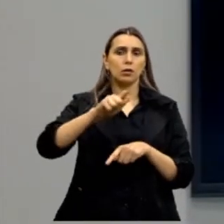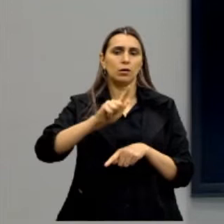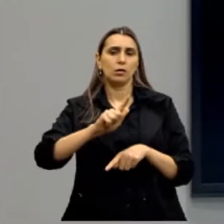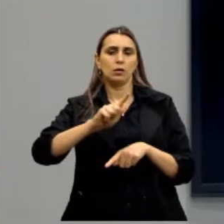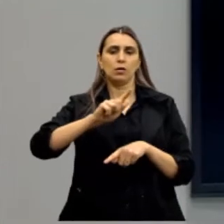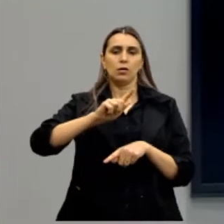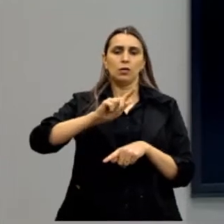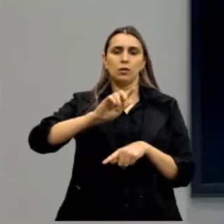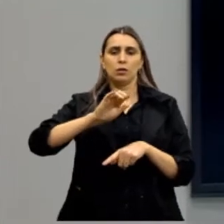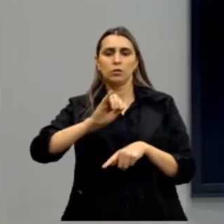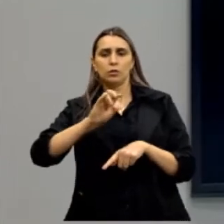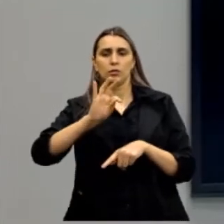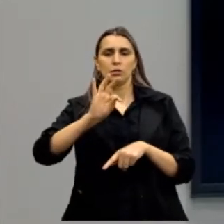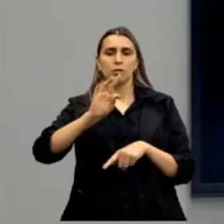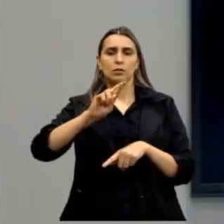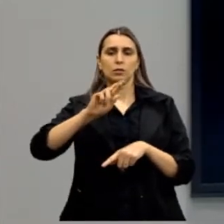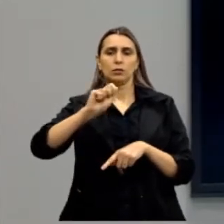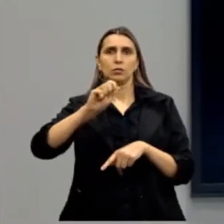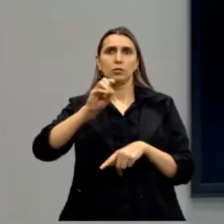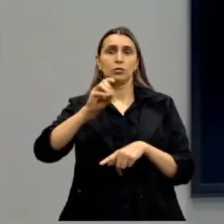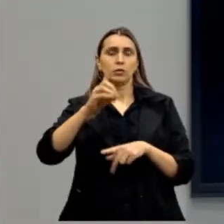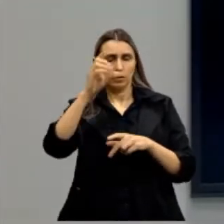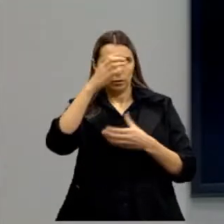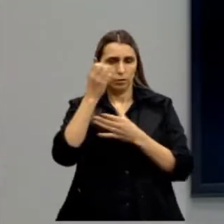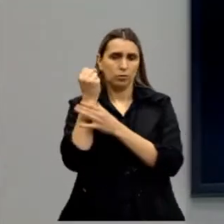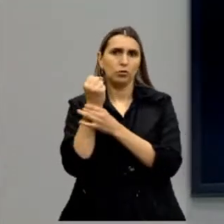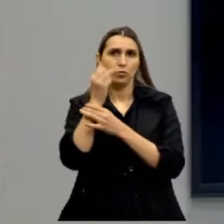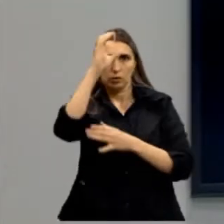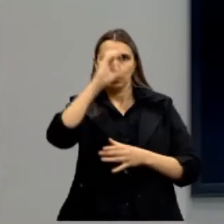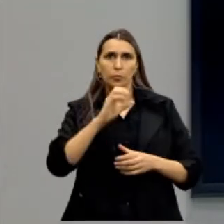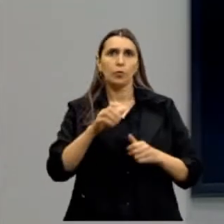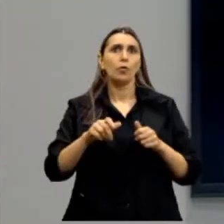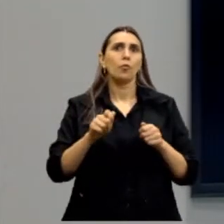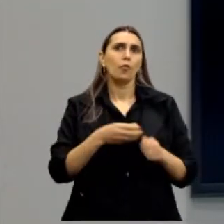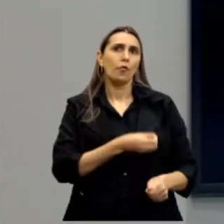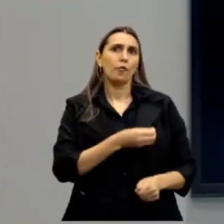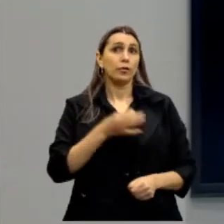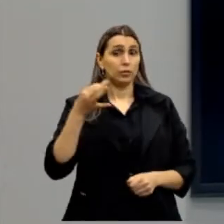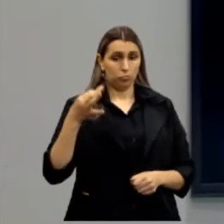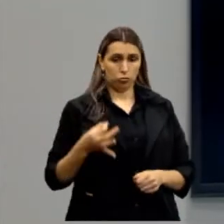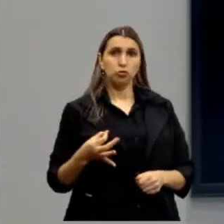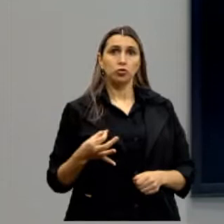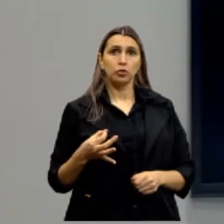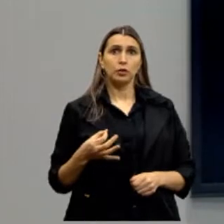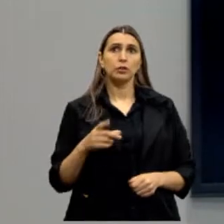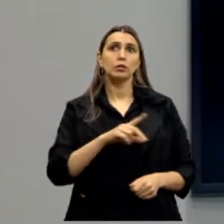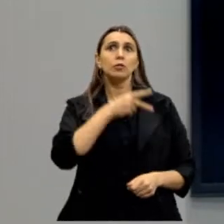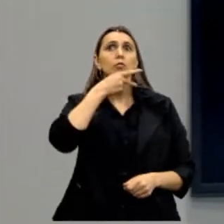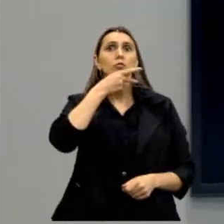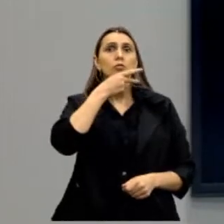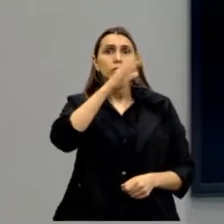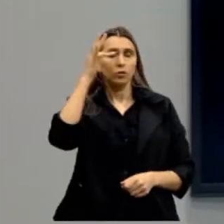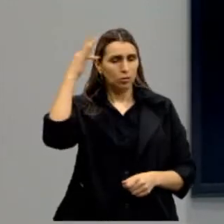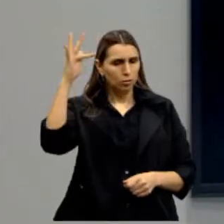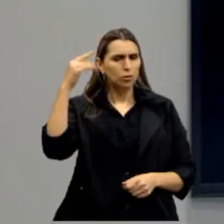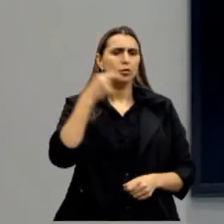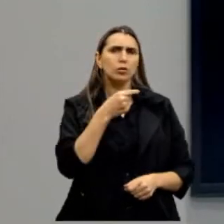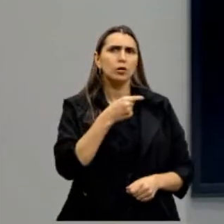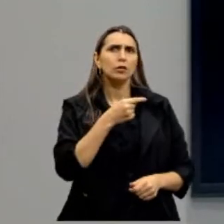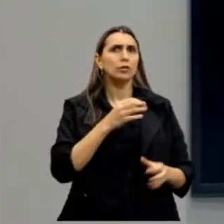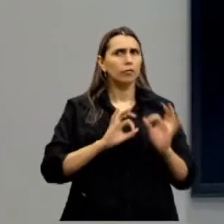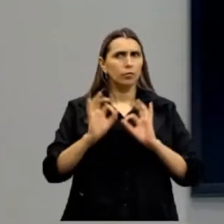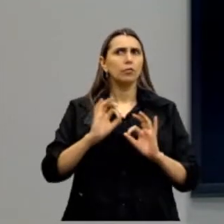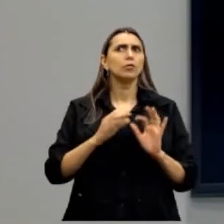garantiriam aos cidadãos uma vida digna e está lá o filósofo. Então, para Platão, quem pode governar o filósofo, porque ele está melhor